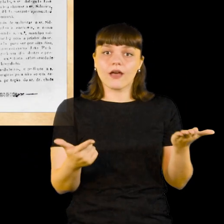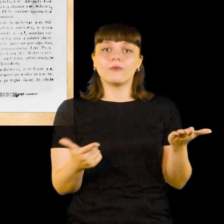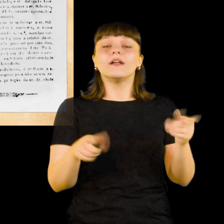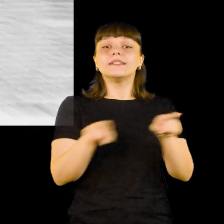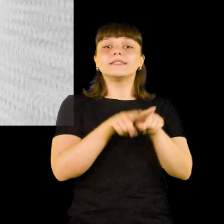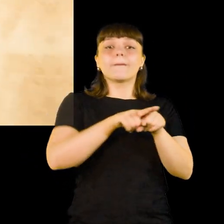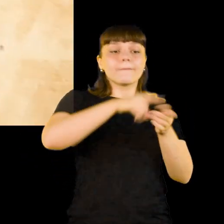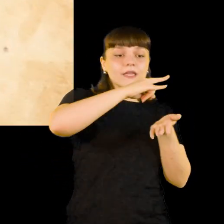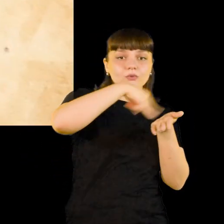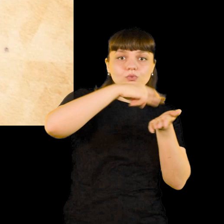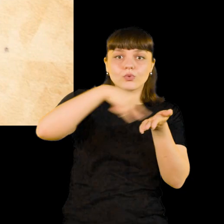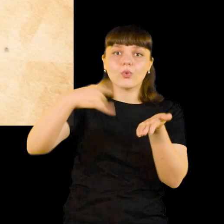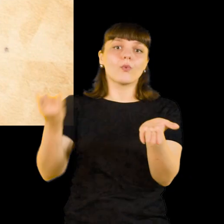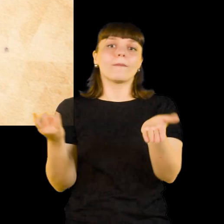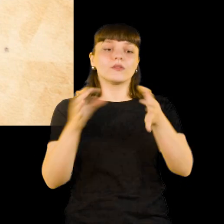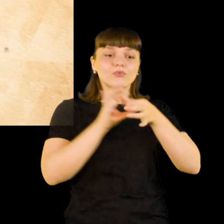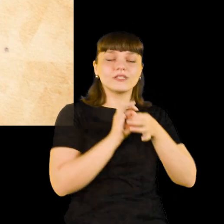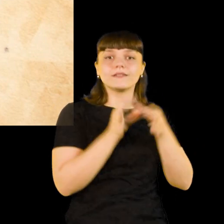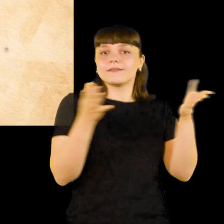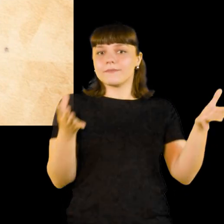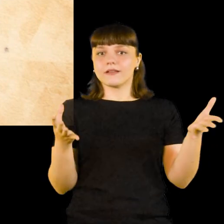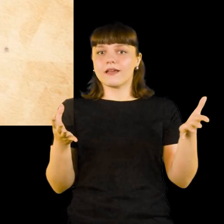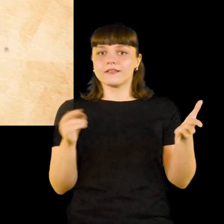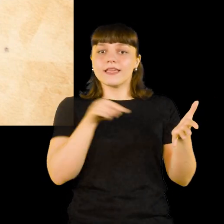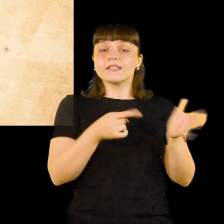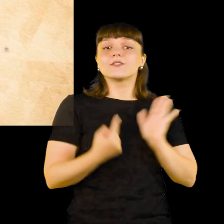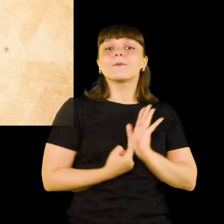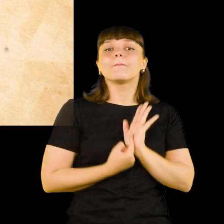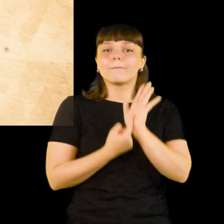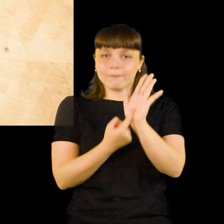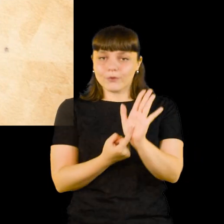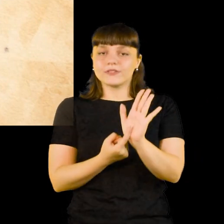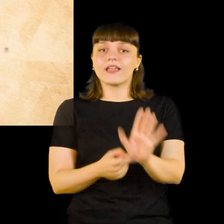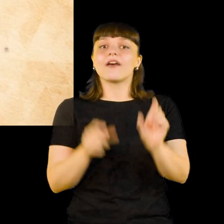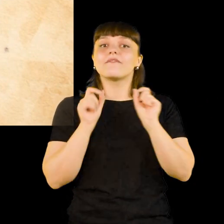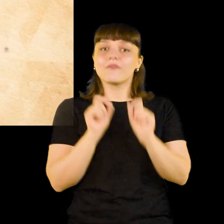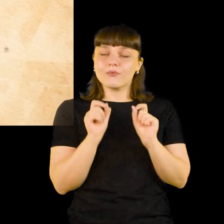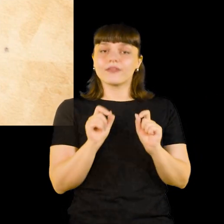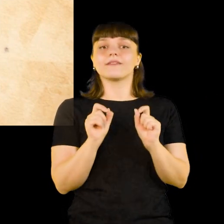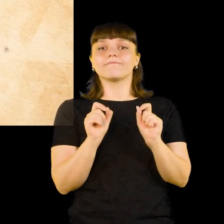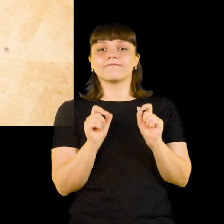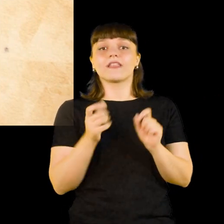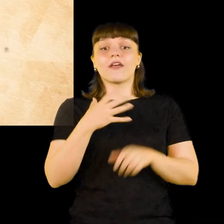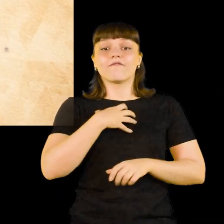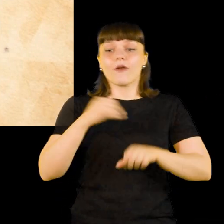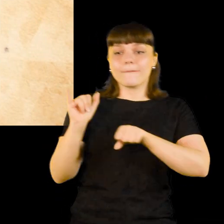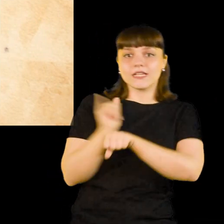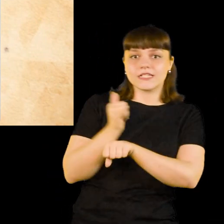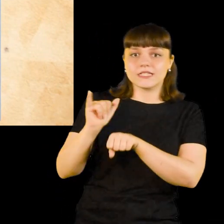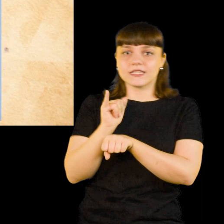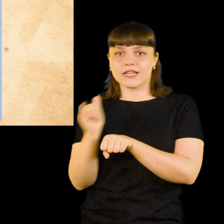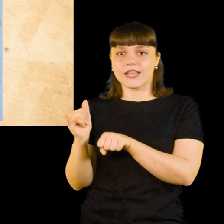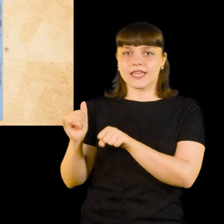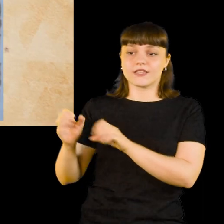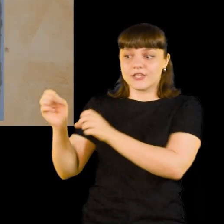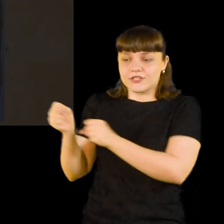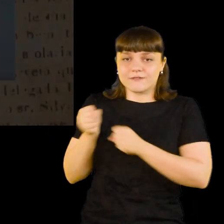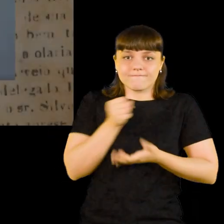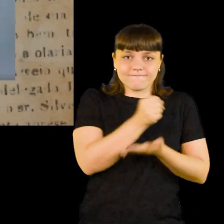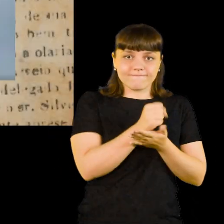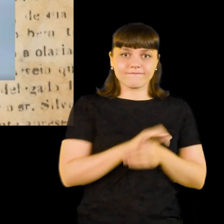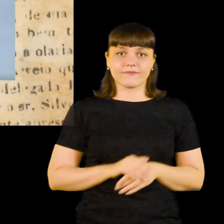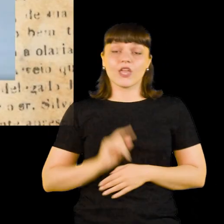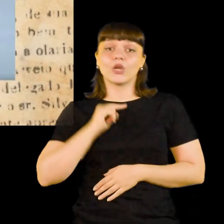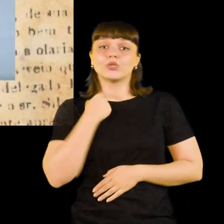justiça, em documentos como os habeas corpus, também ficavam claras as ameaças e a estratégia de coerção.